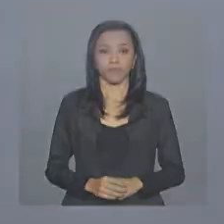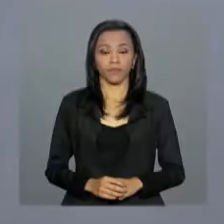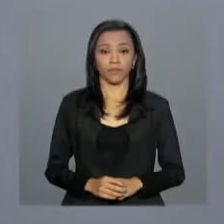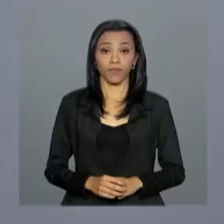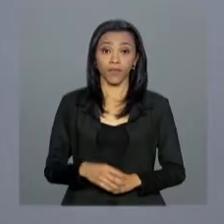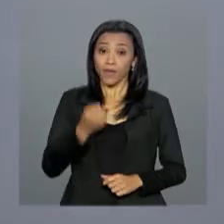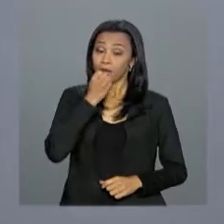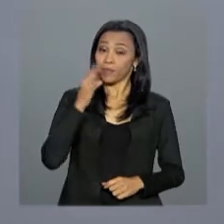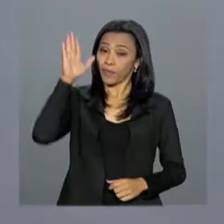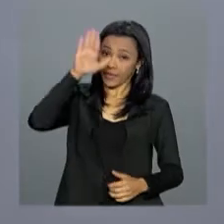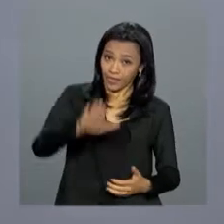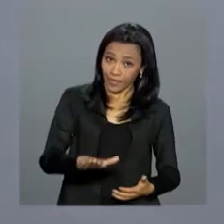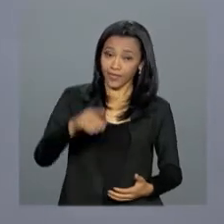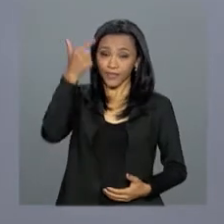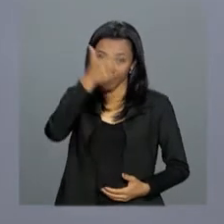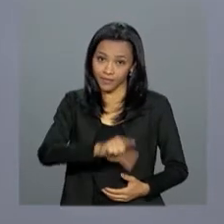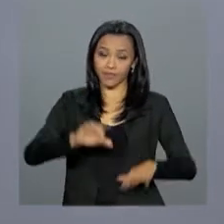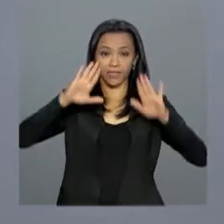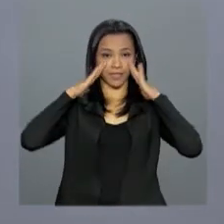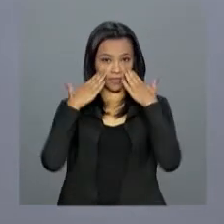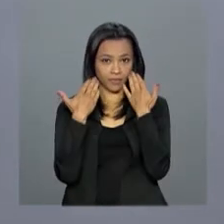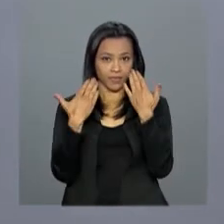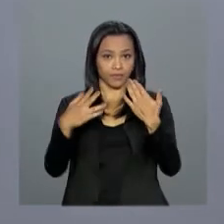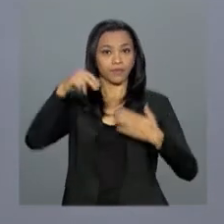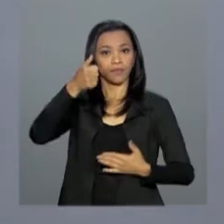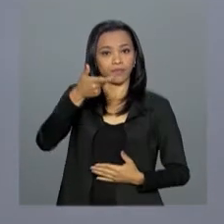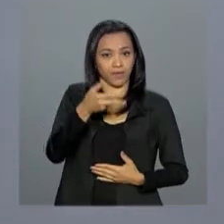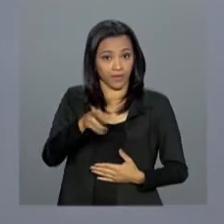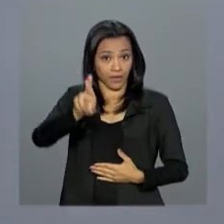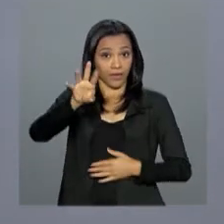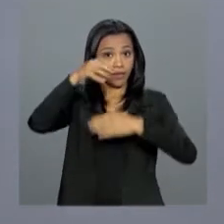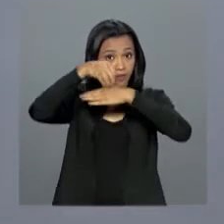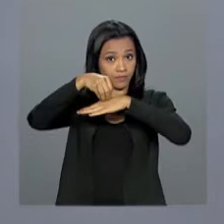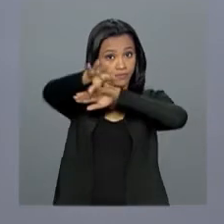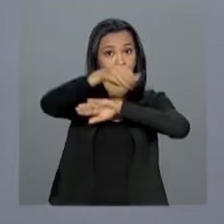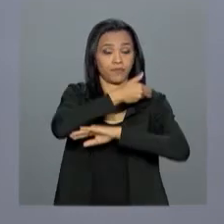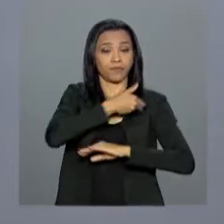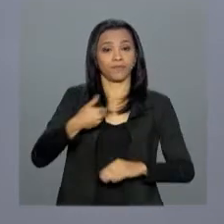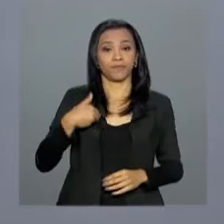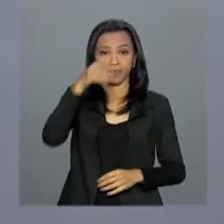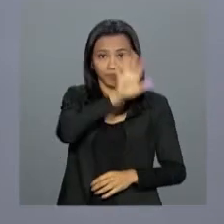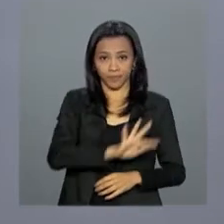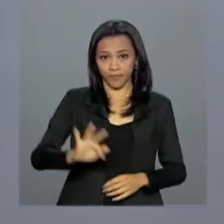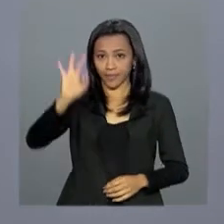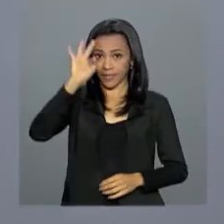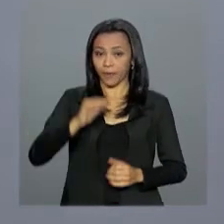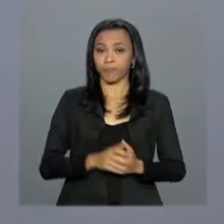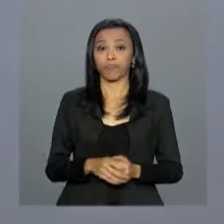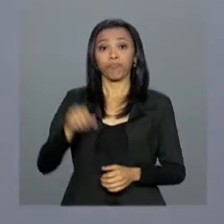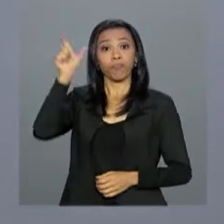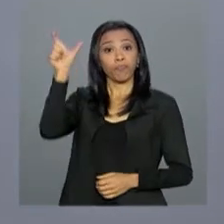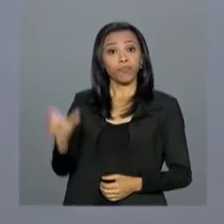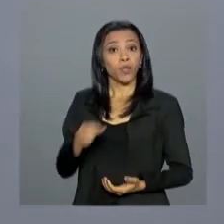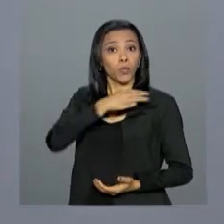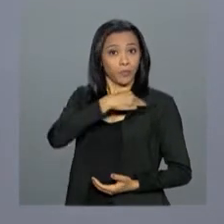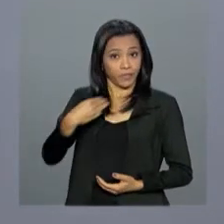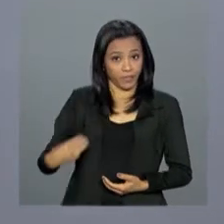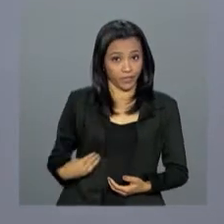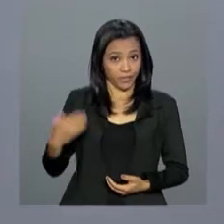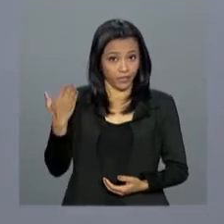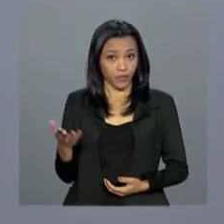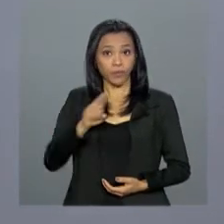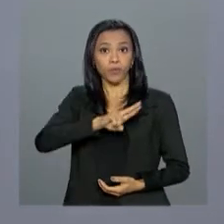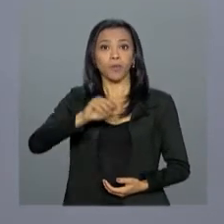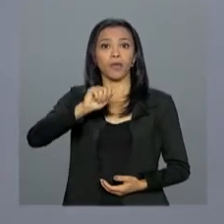Olá, boa tarde. Voltamos com mais uma edição do Repórter NBR e as notícias do governo federal. O ministro das Relações Exteriores,